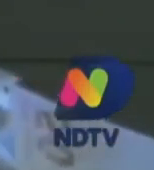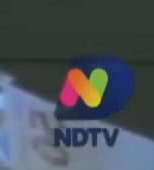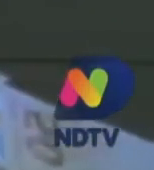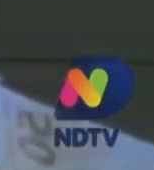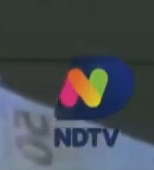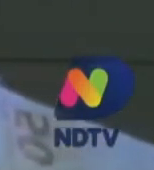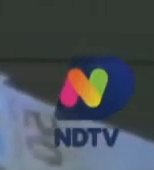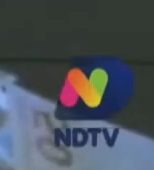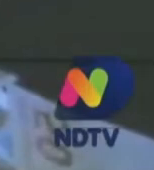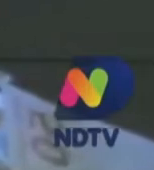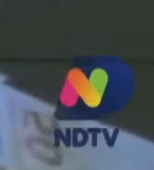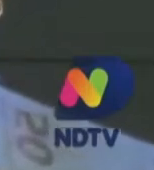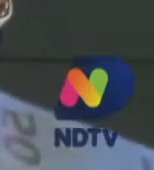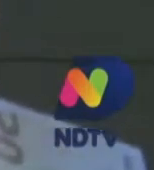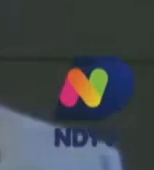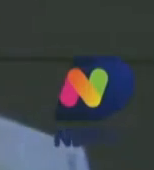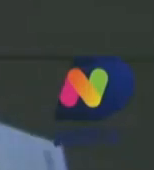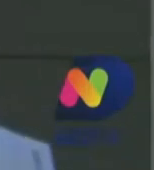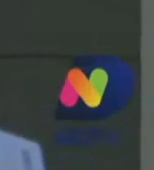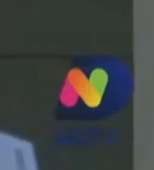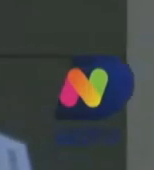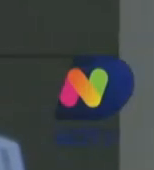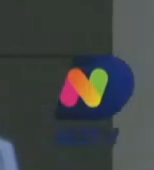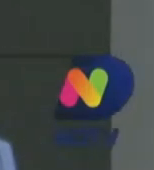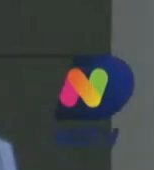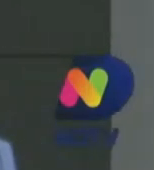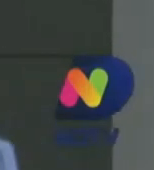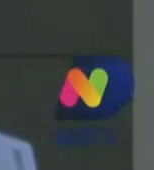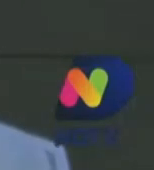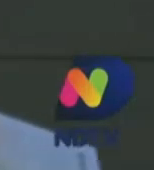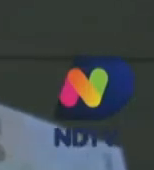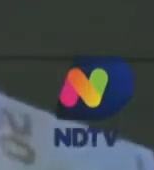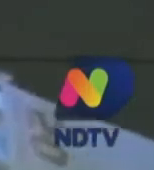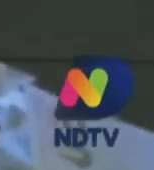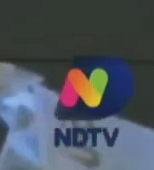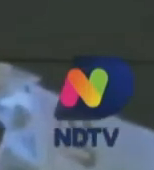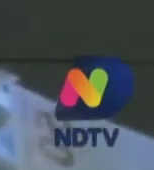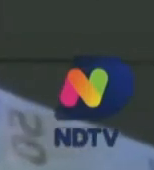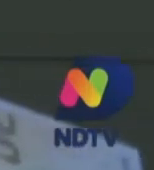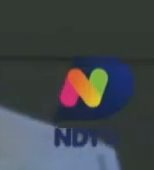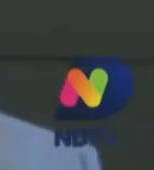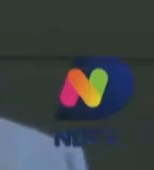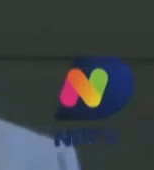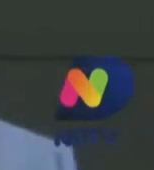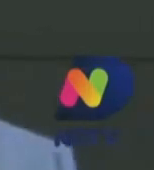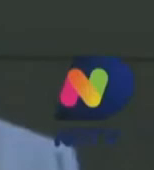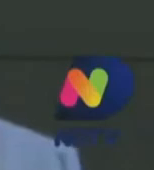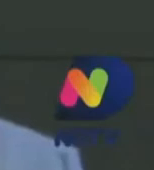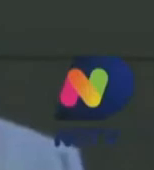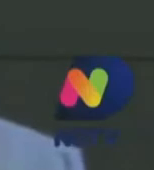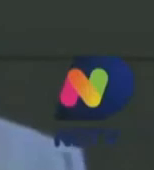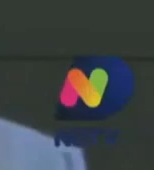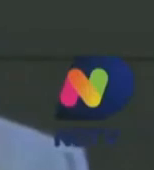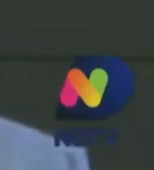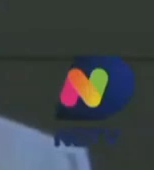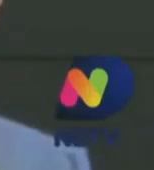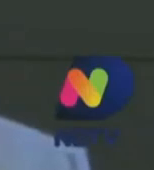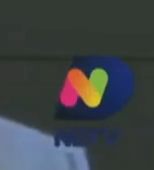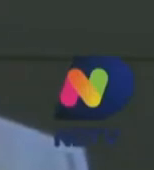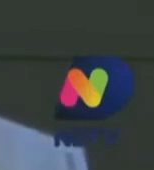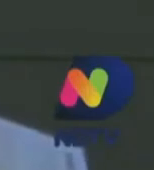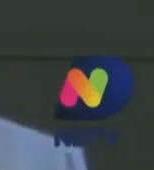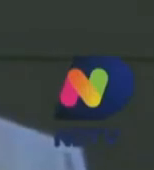época isso foi a semana passada o projeto que transforma contadores em auditores fiscais sem o devido